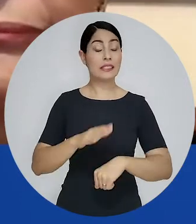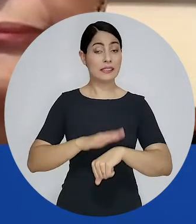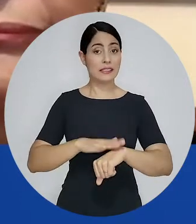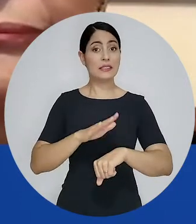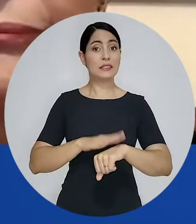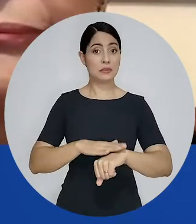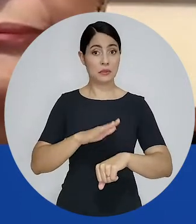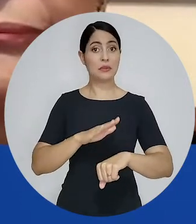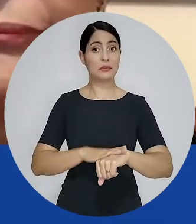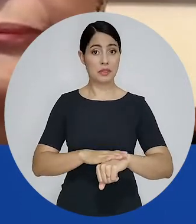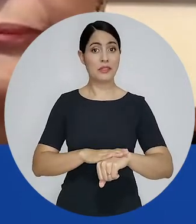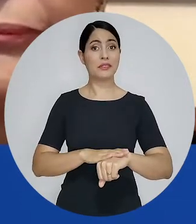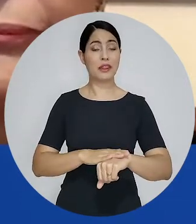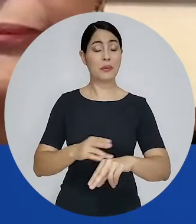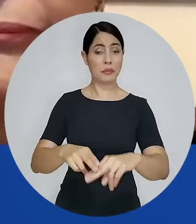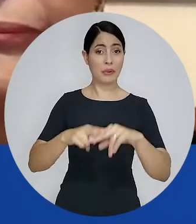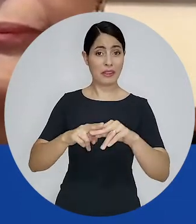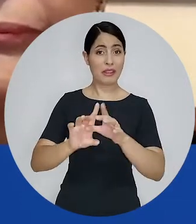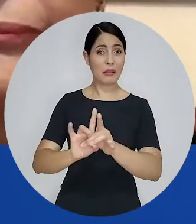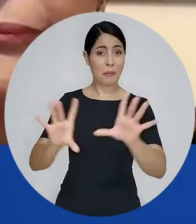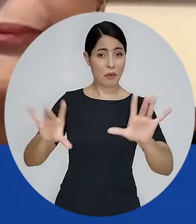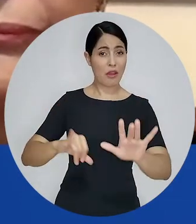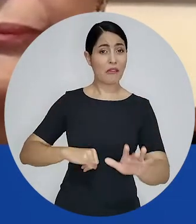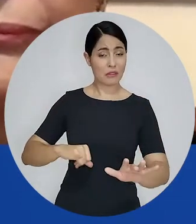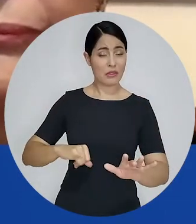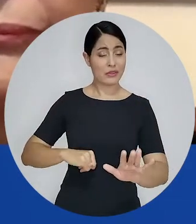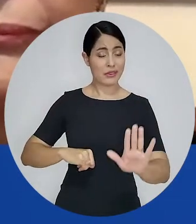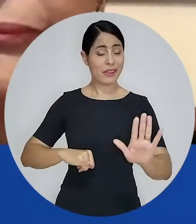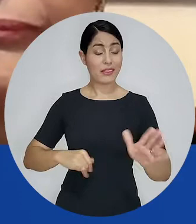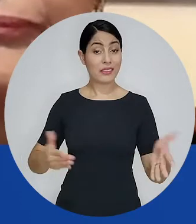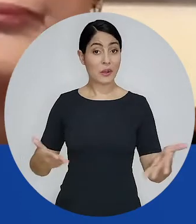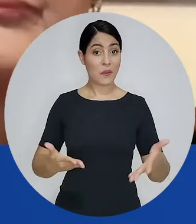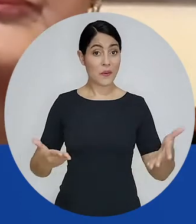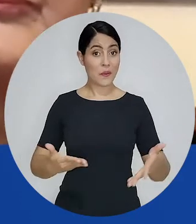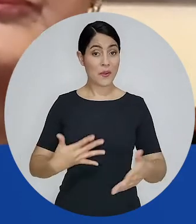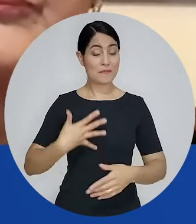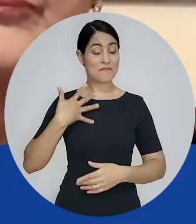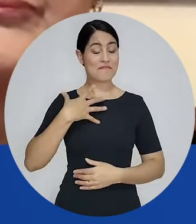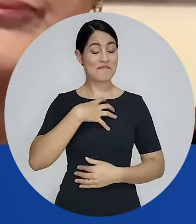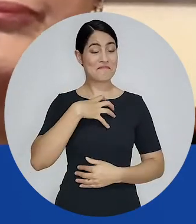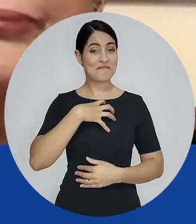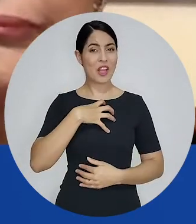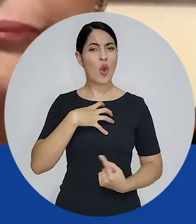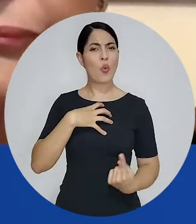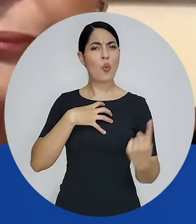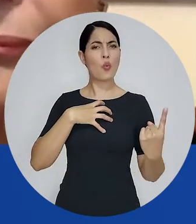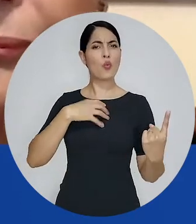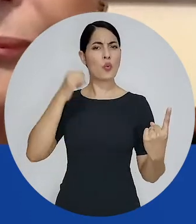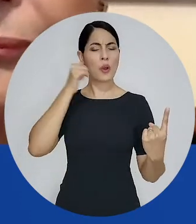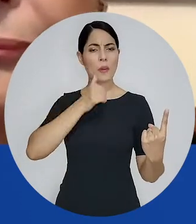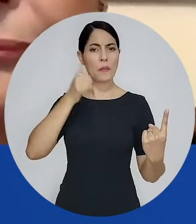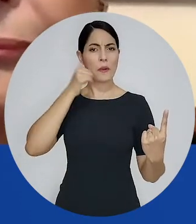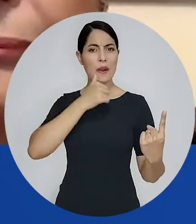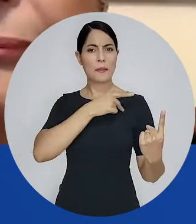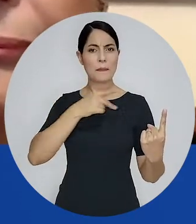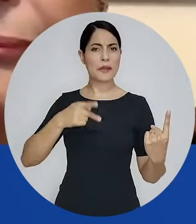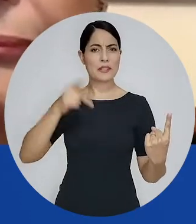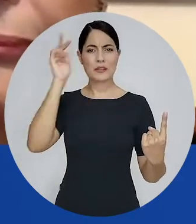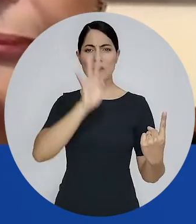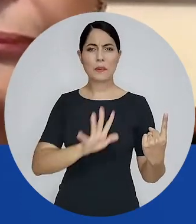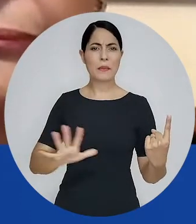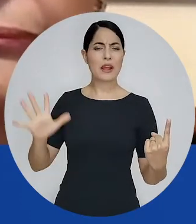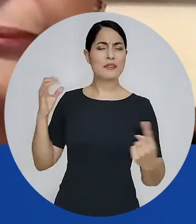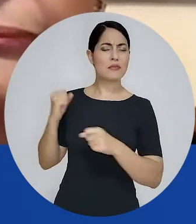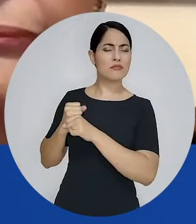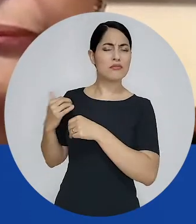principalmente nesse momento de ataques à democracia. Então, hoje eu tenho uma honra especial, a única mulher a presidir o